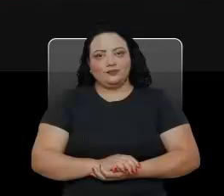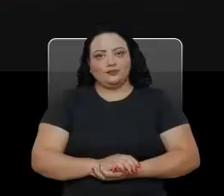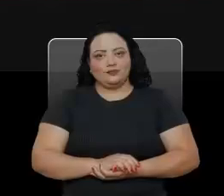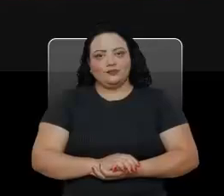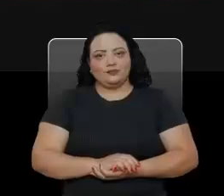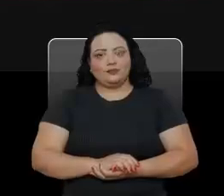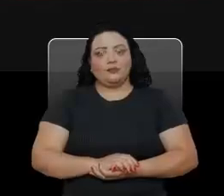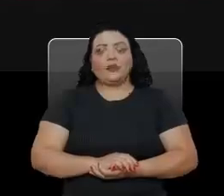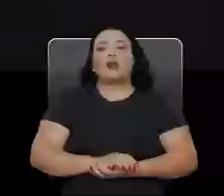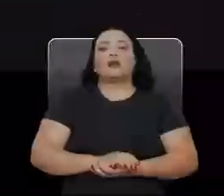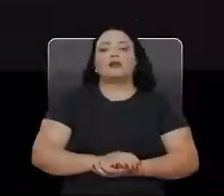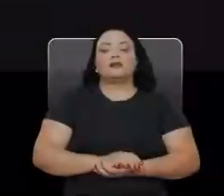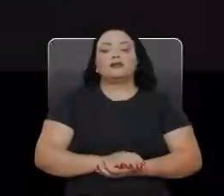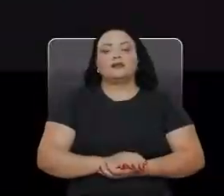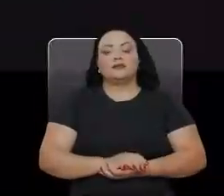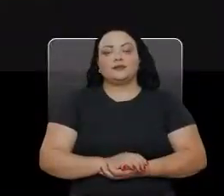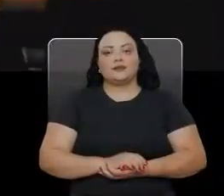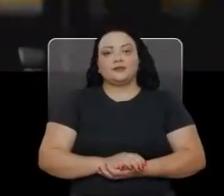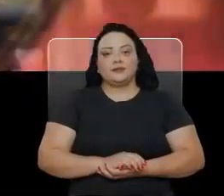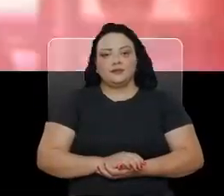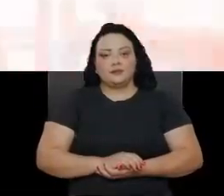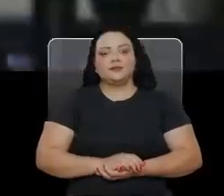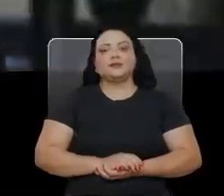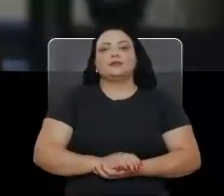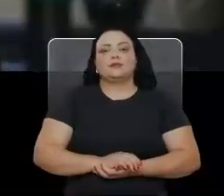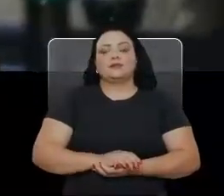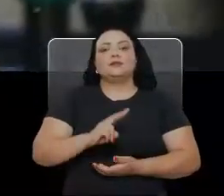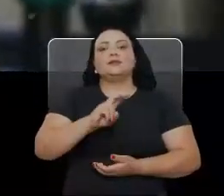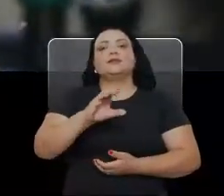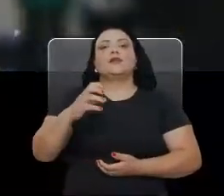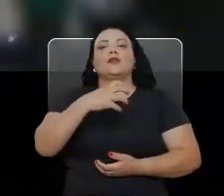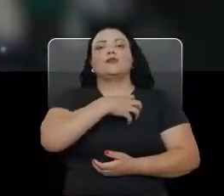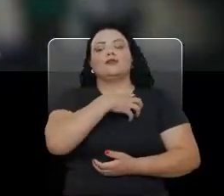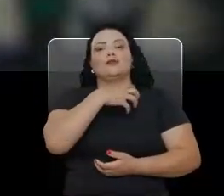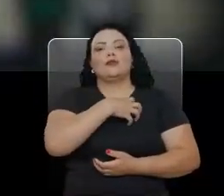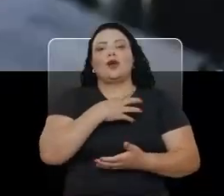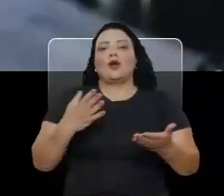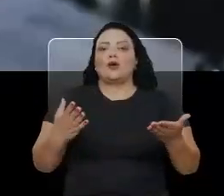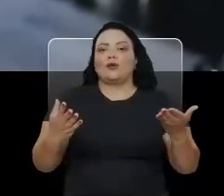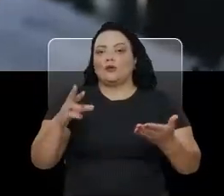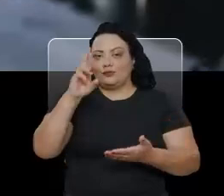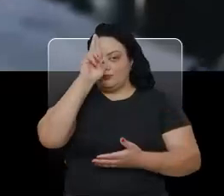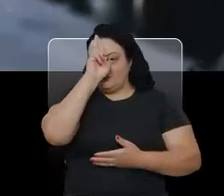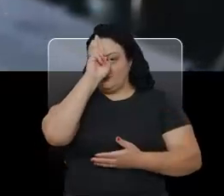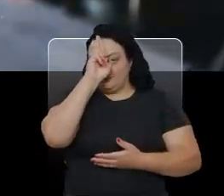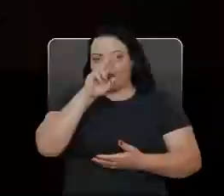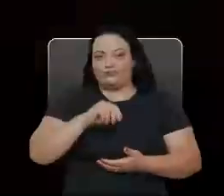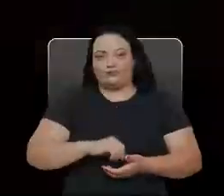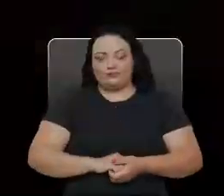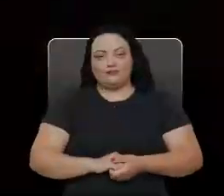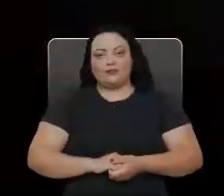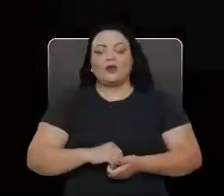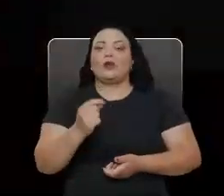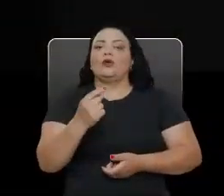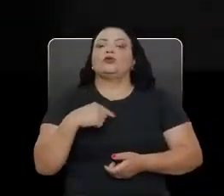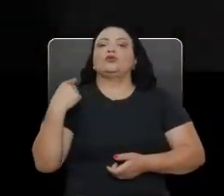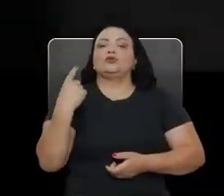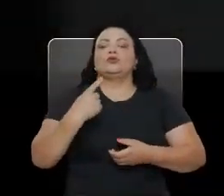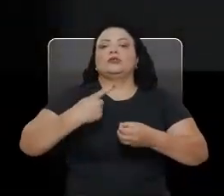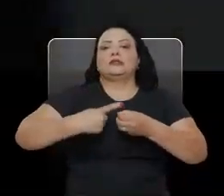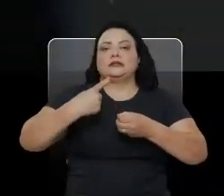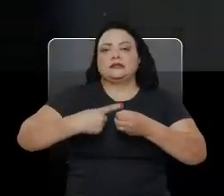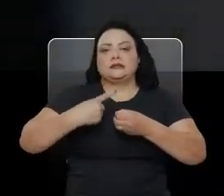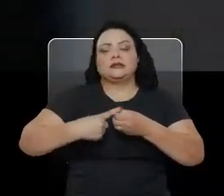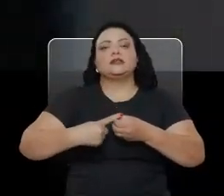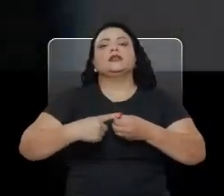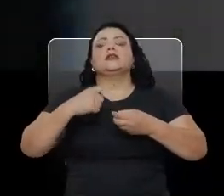O rádio são 48 minutos. Vem vitória da conquista da Bahia, 12 horas. Nossa cidade